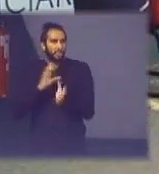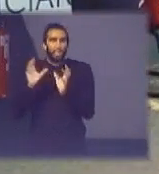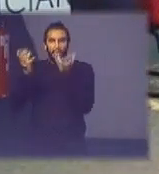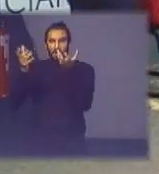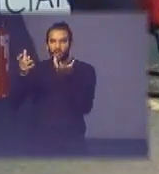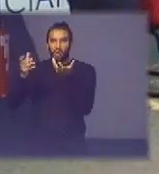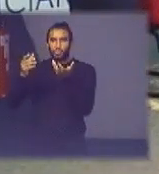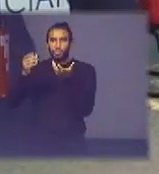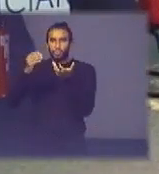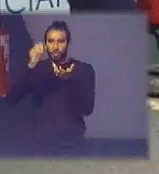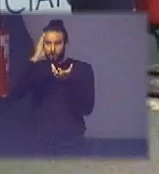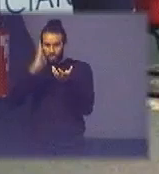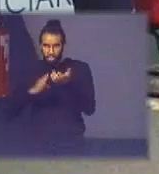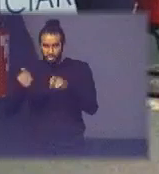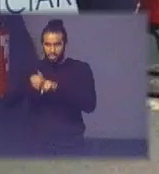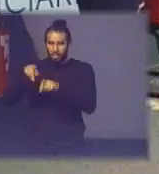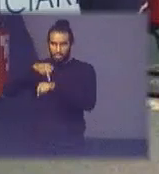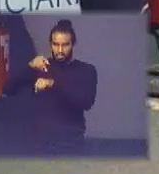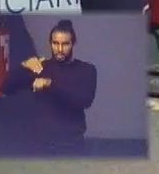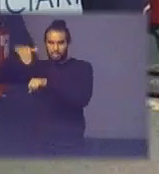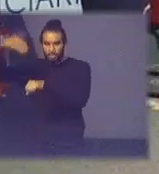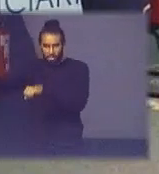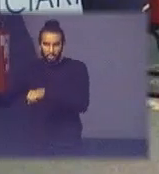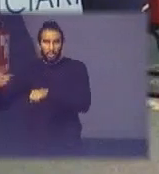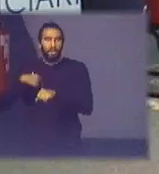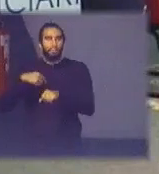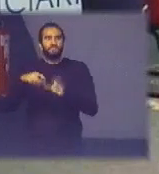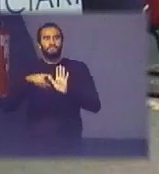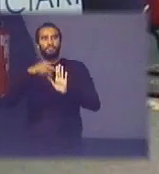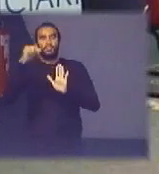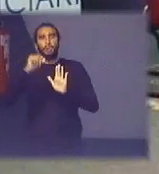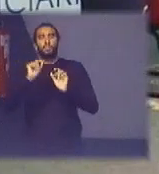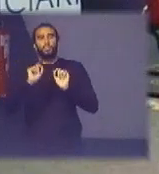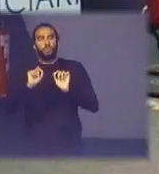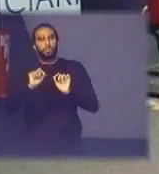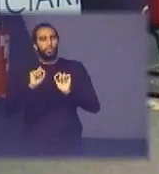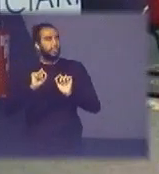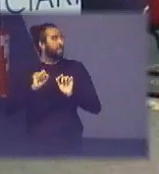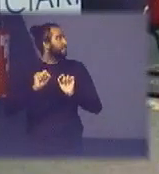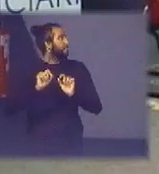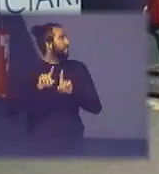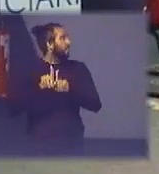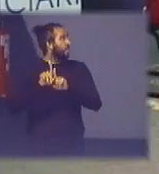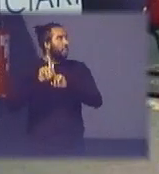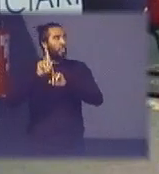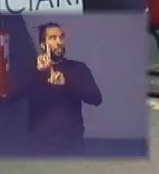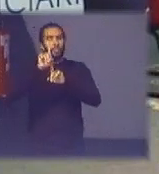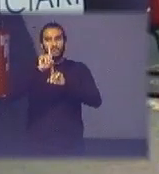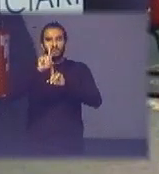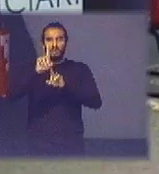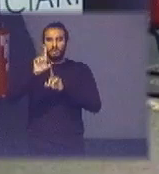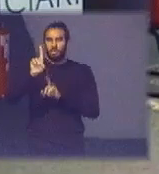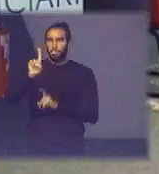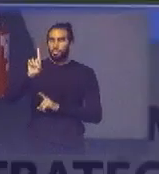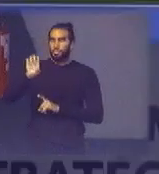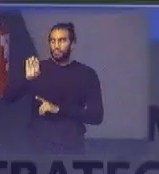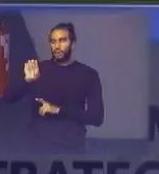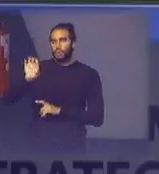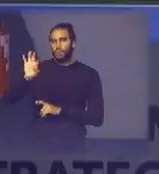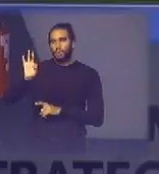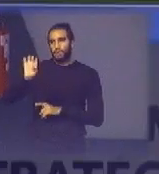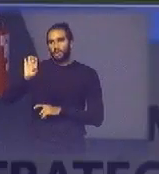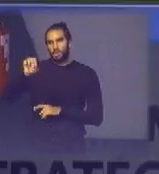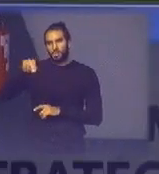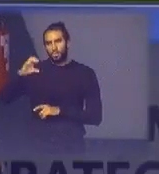internacionais periódicos eu só vou destacar aqui o índice de retenção em função do tempo depois a gente pode